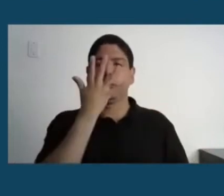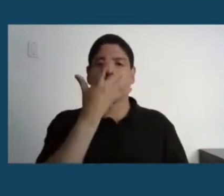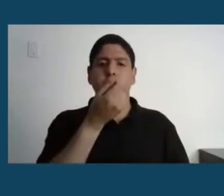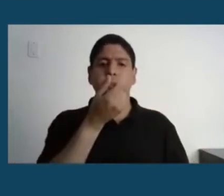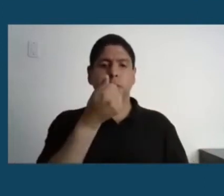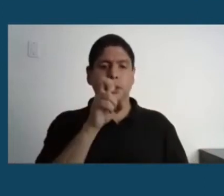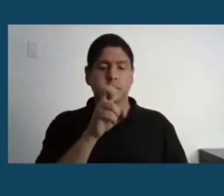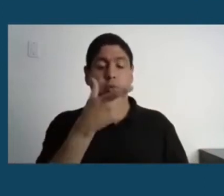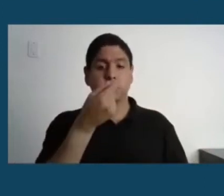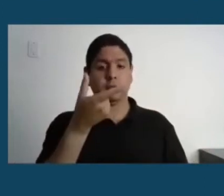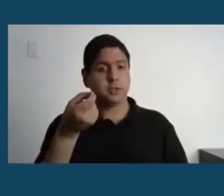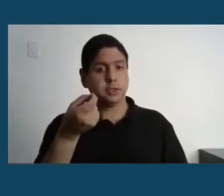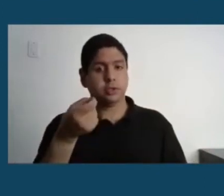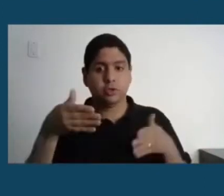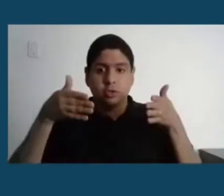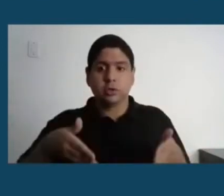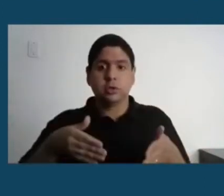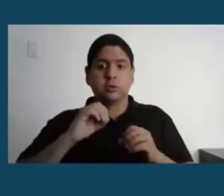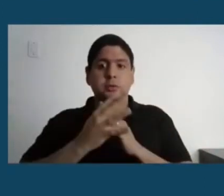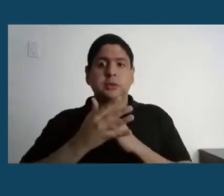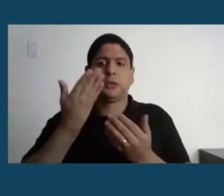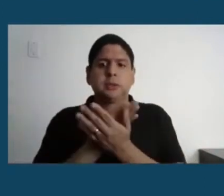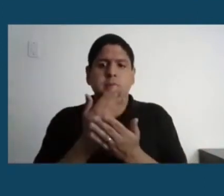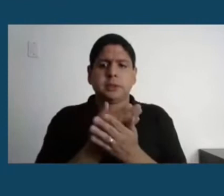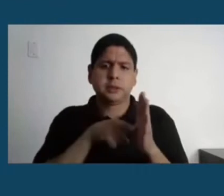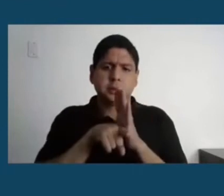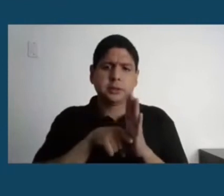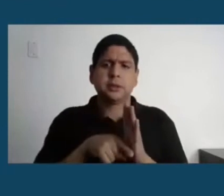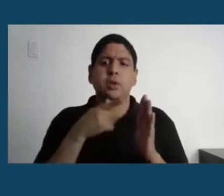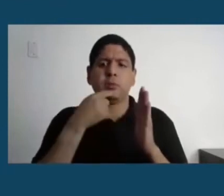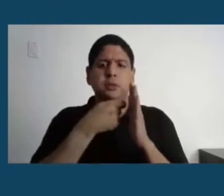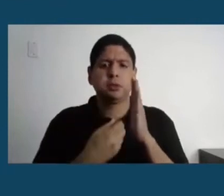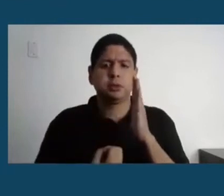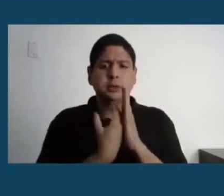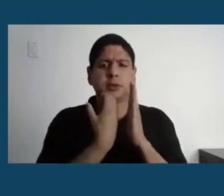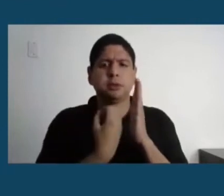Brasil, porque lá está o espírito de Oswaldo Cruz e o espírito de Carlos Chagas.